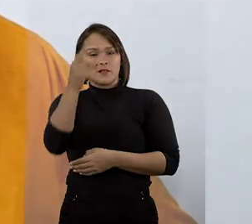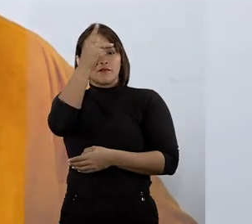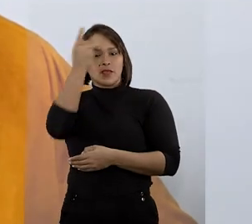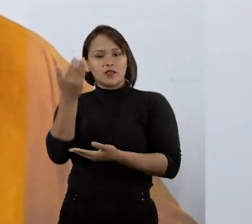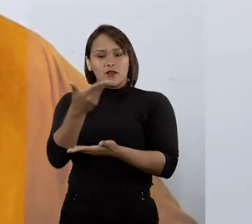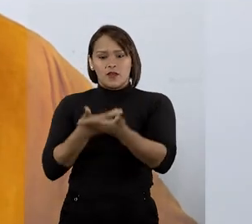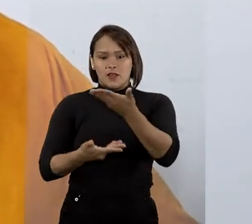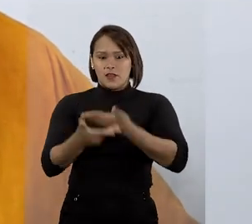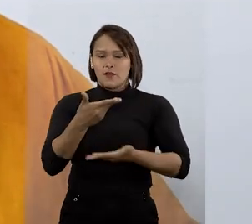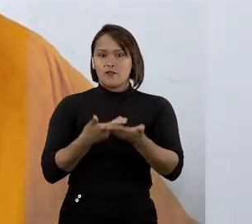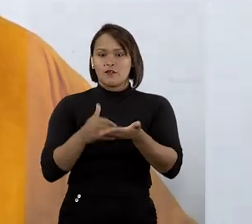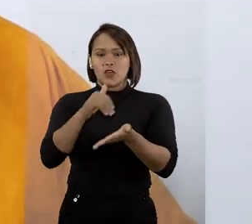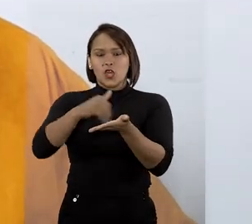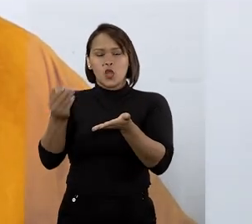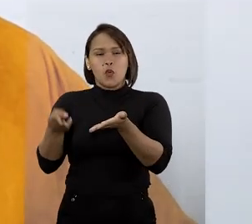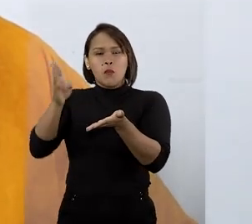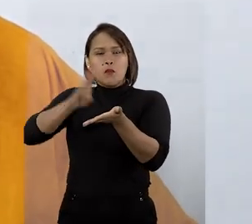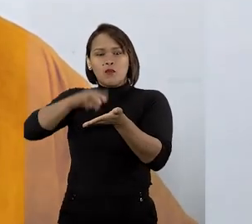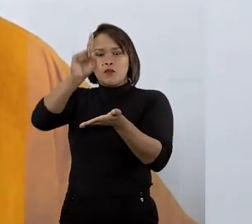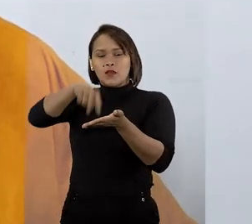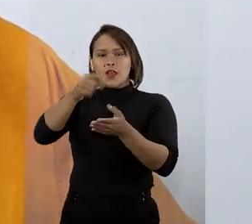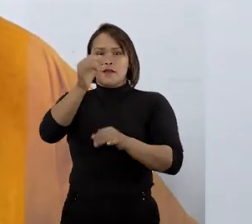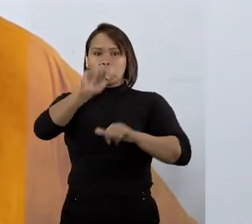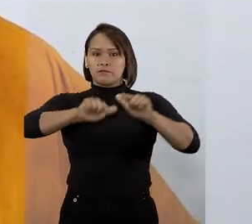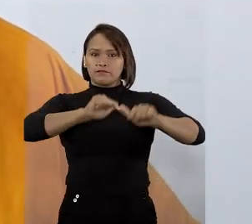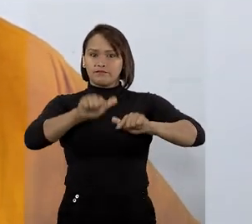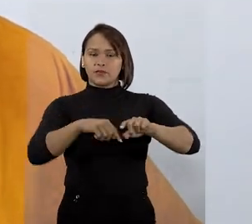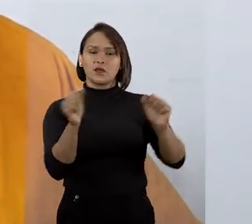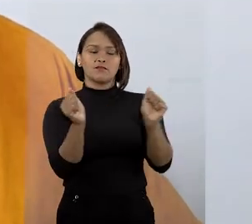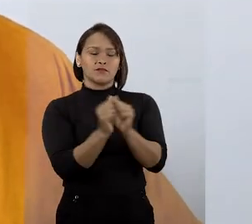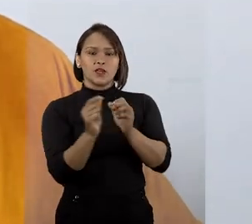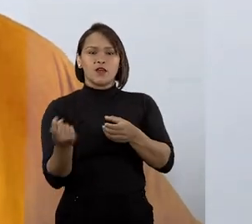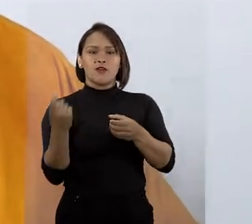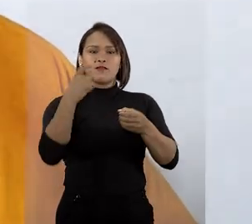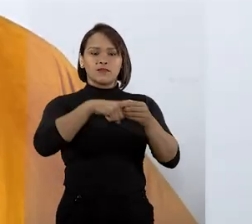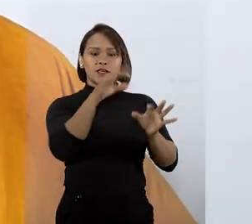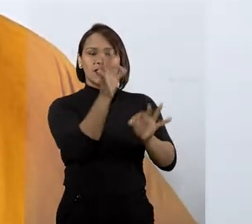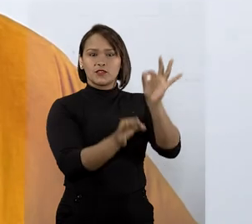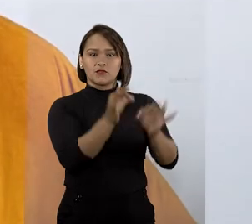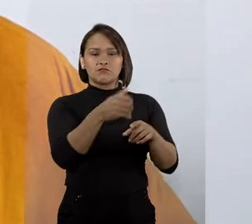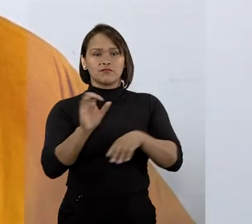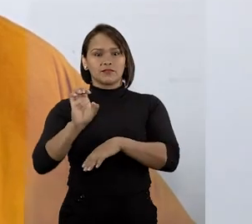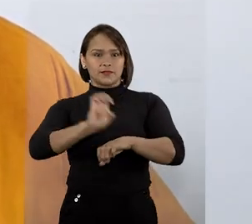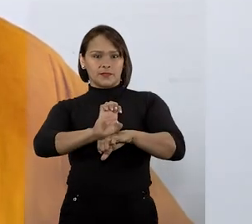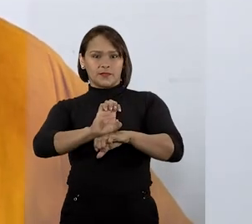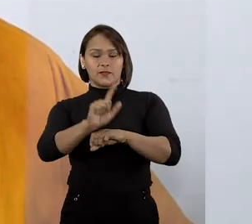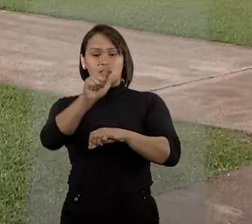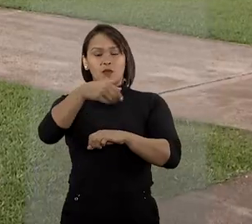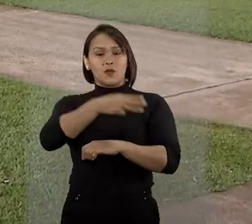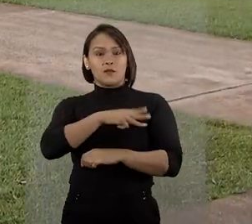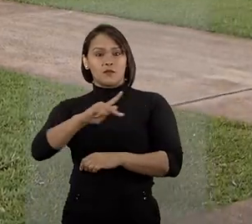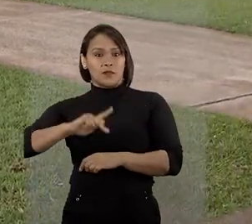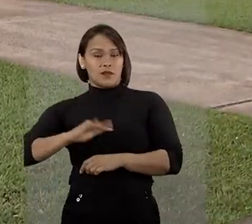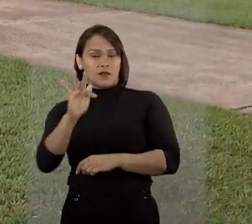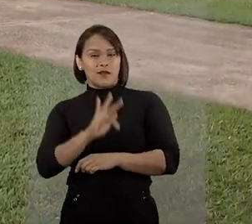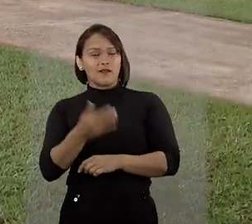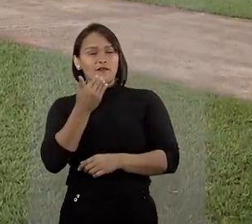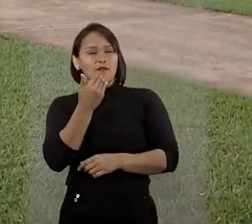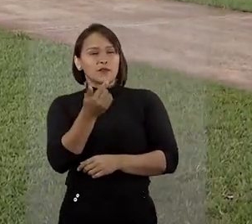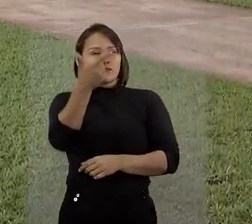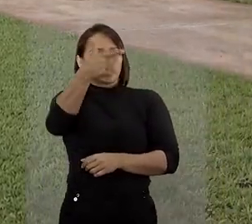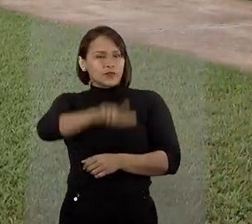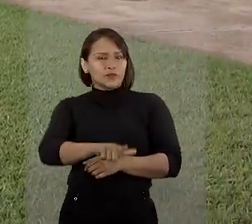23 pessoas sem foro por prerrogativa de função fosse remetida à justiça estadual. O MPF